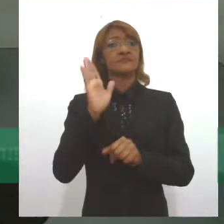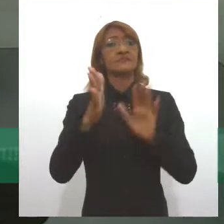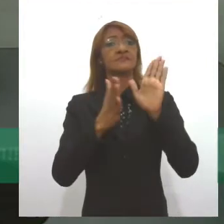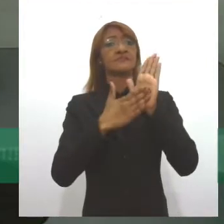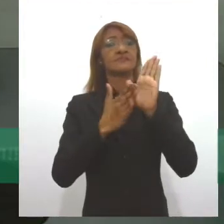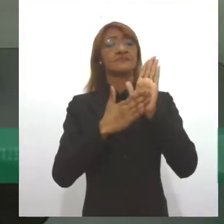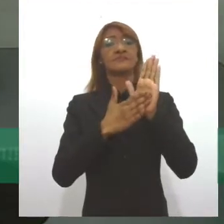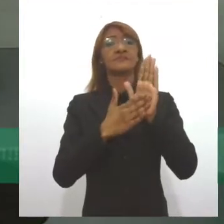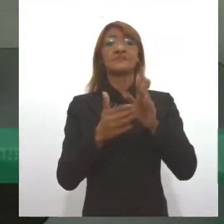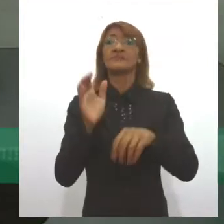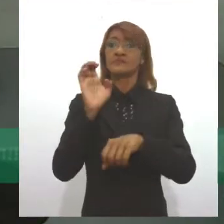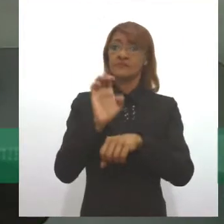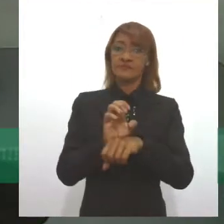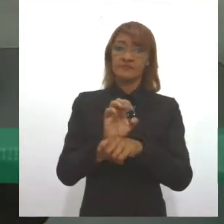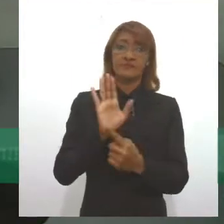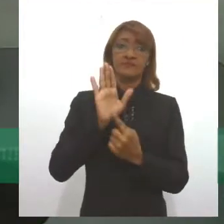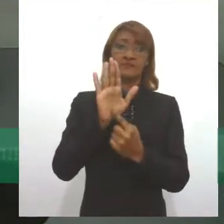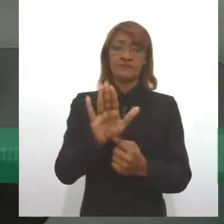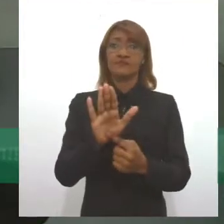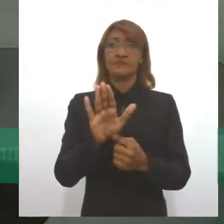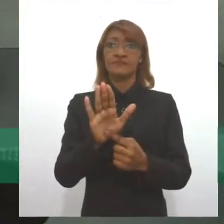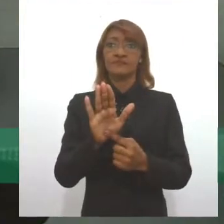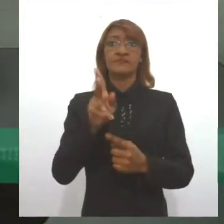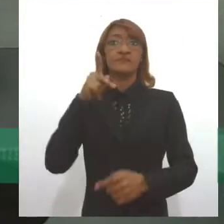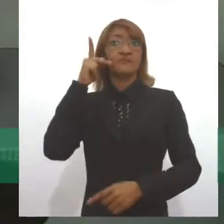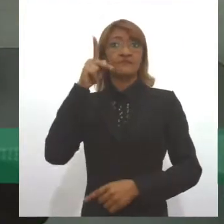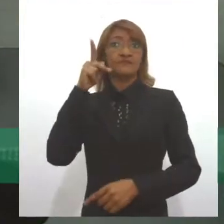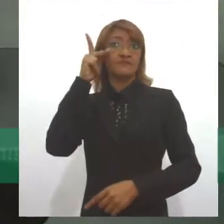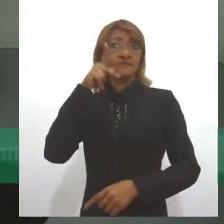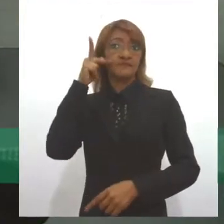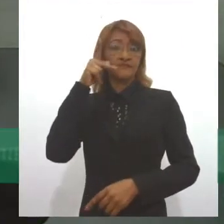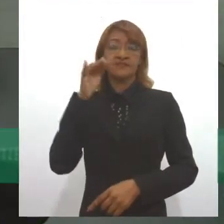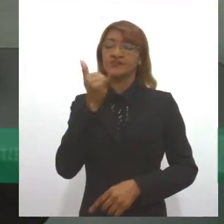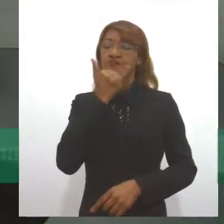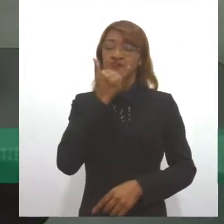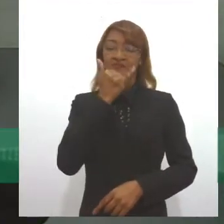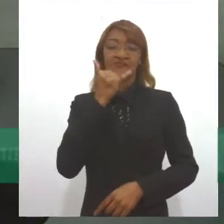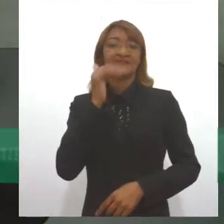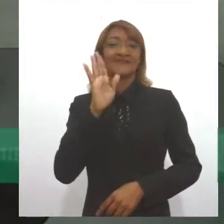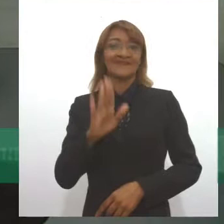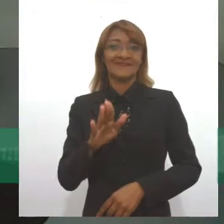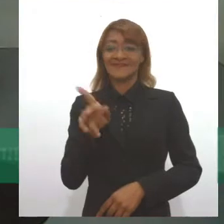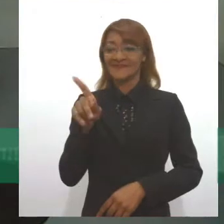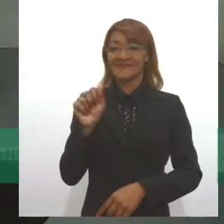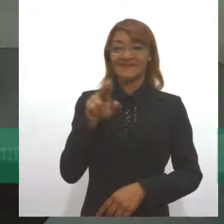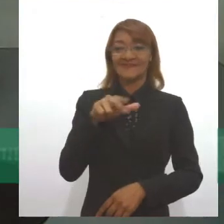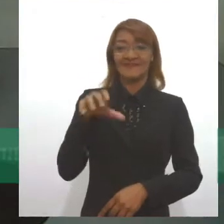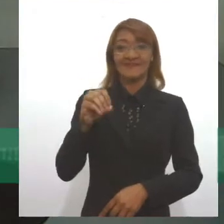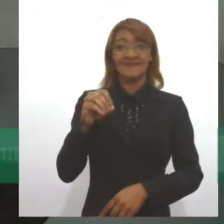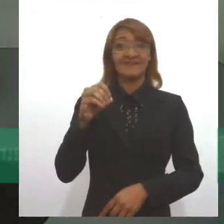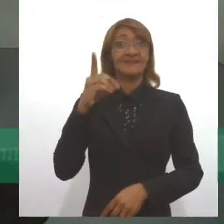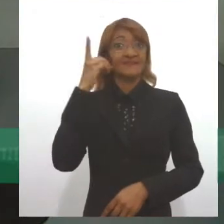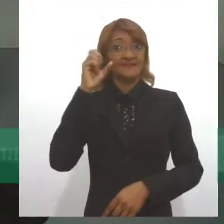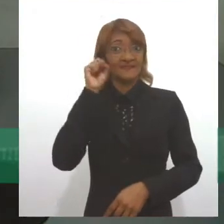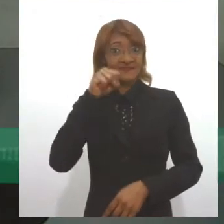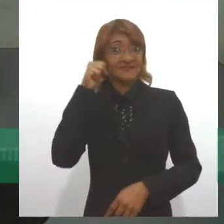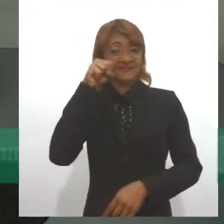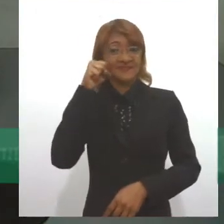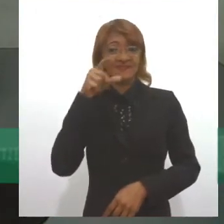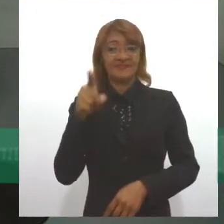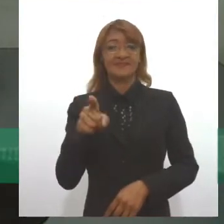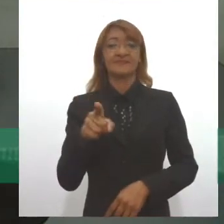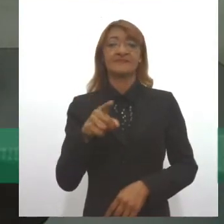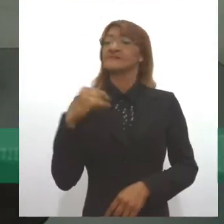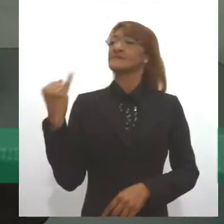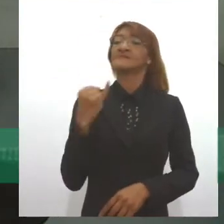estatuto, que foi apresentada pelo senador Paulo Paim, tenta trazer. O é o que? É nós colocarmos também no centro dos debates a importância